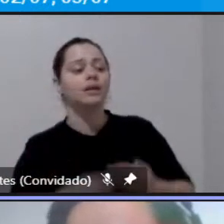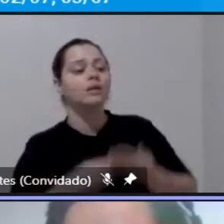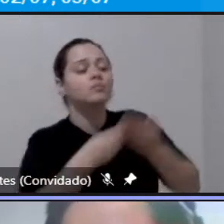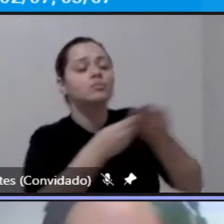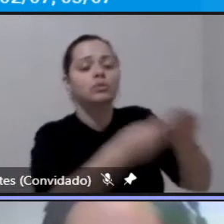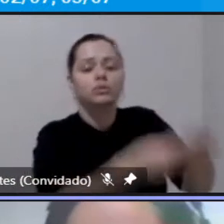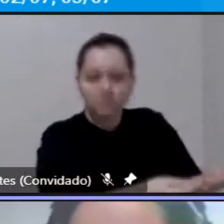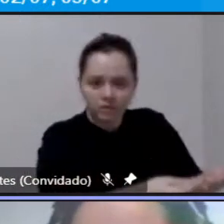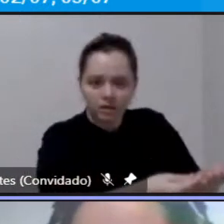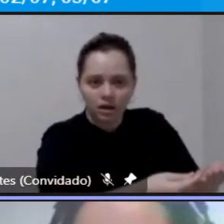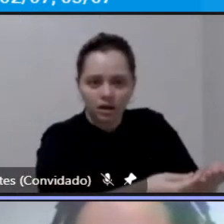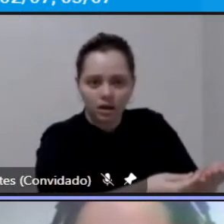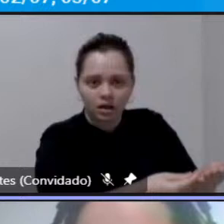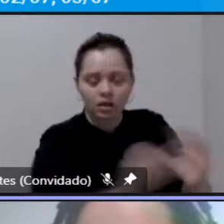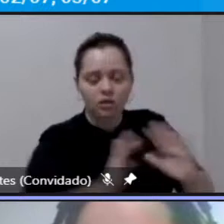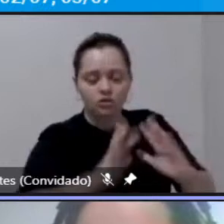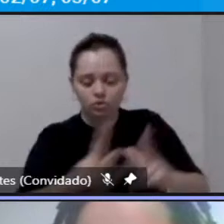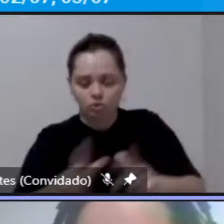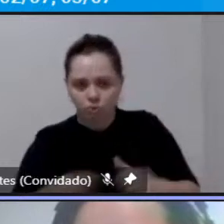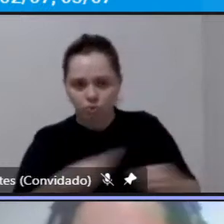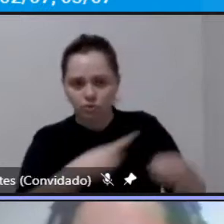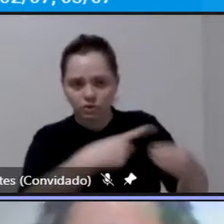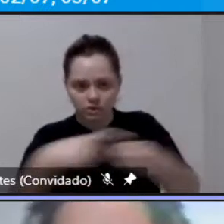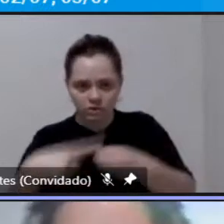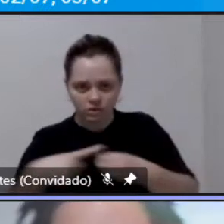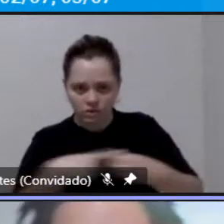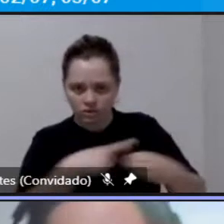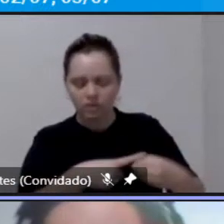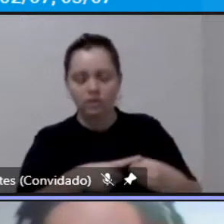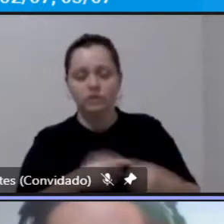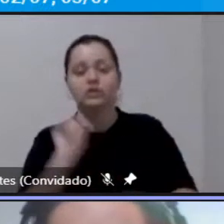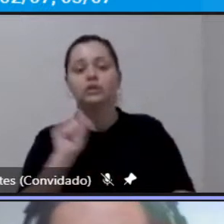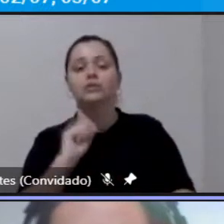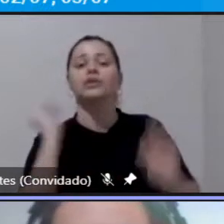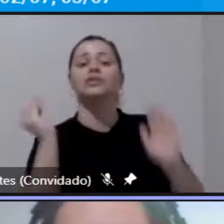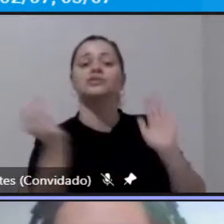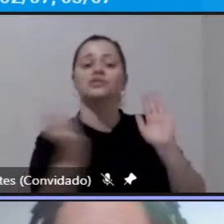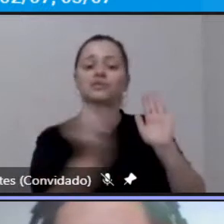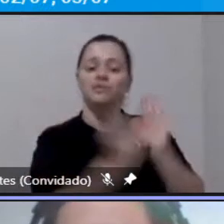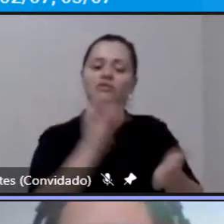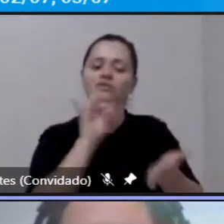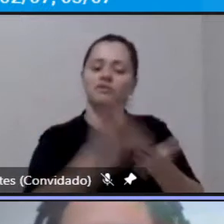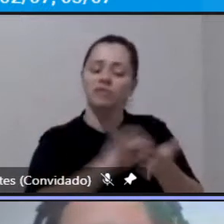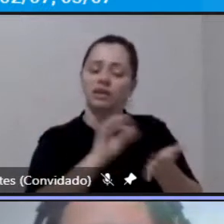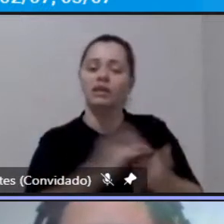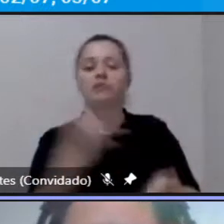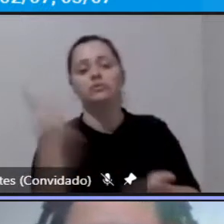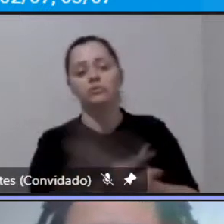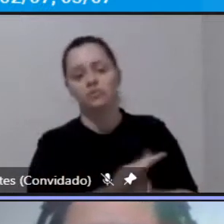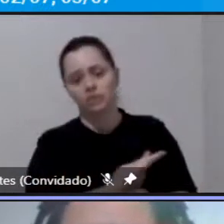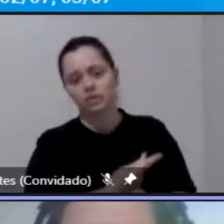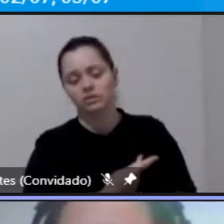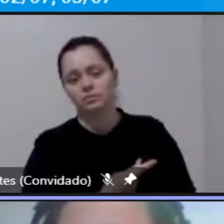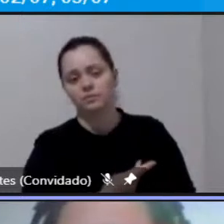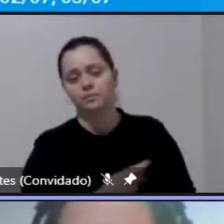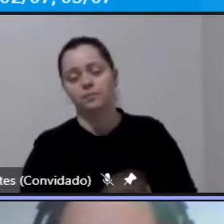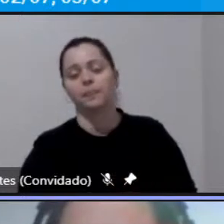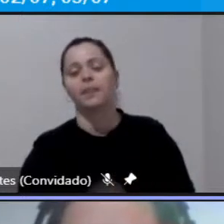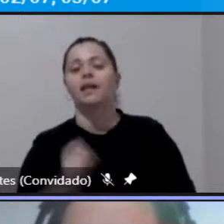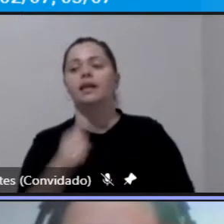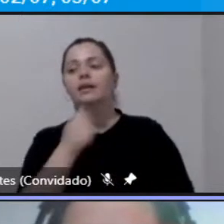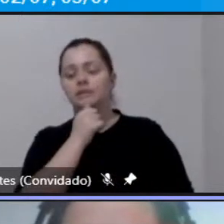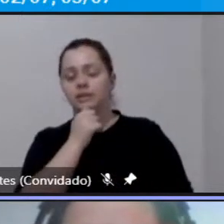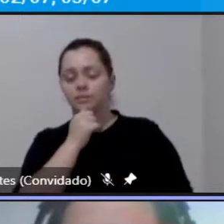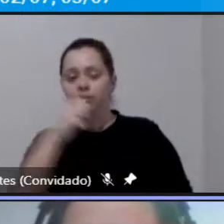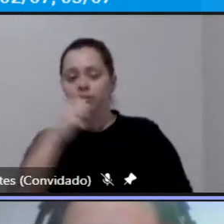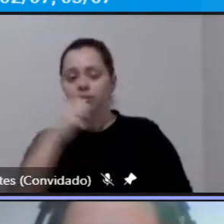atendimento ao município de linhas municipais e o que de fato acontece por exemplo a MTU ela considera